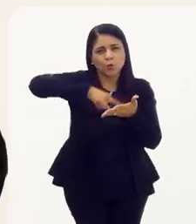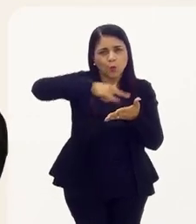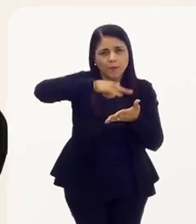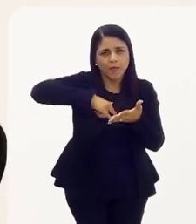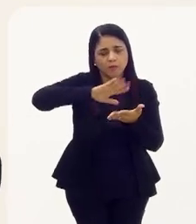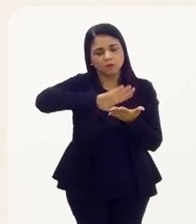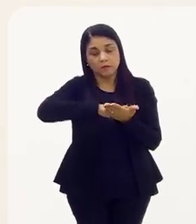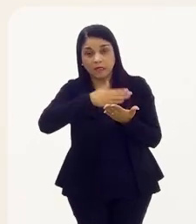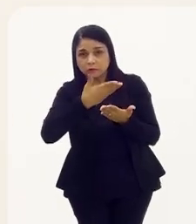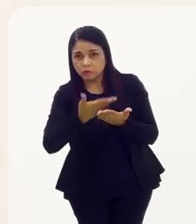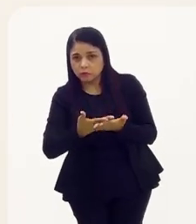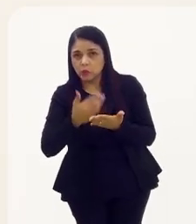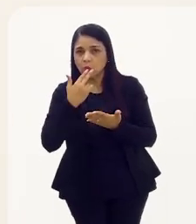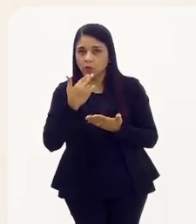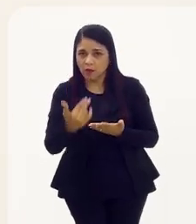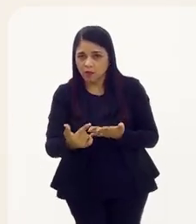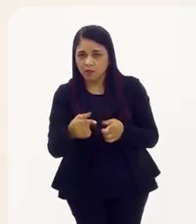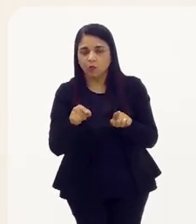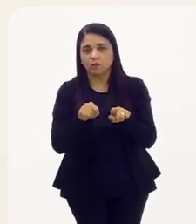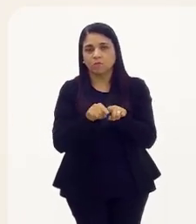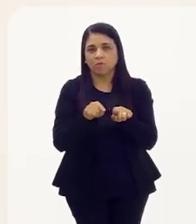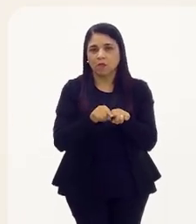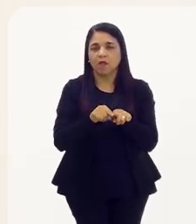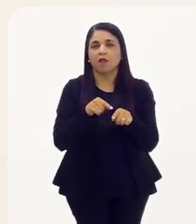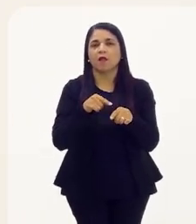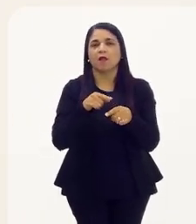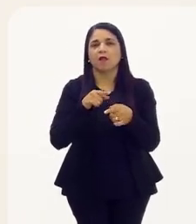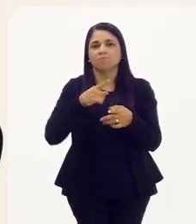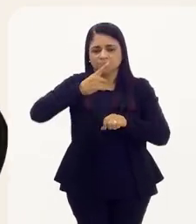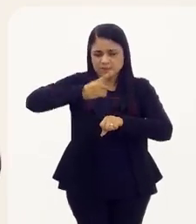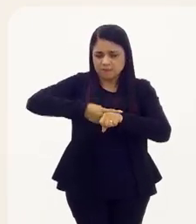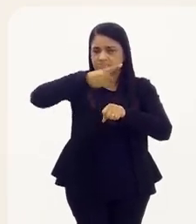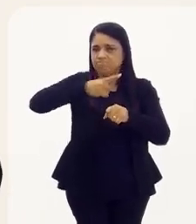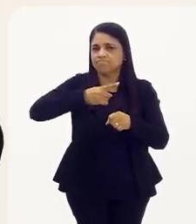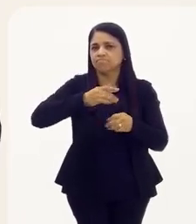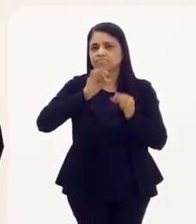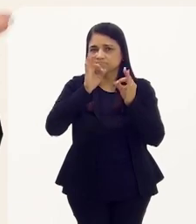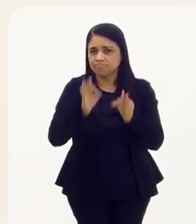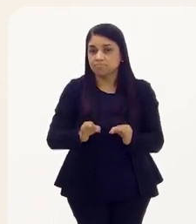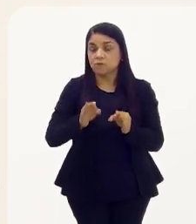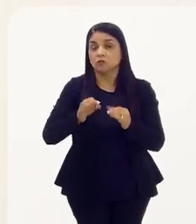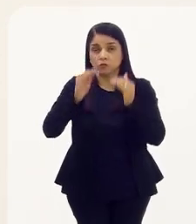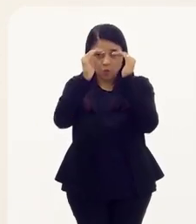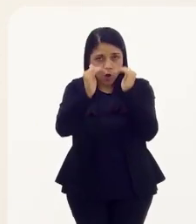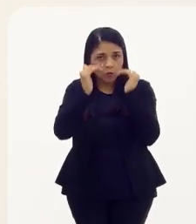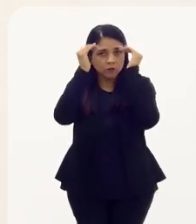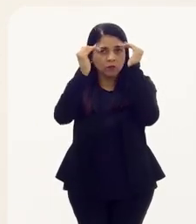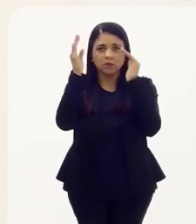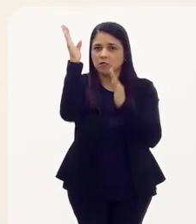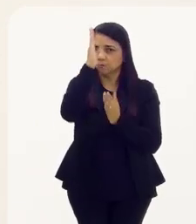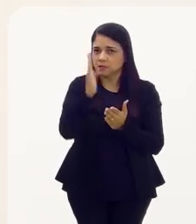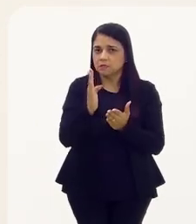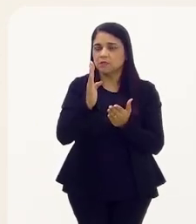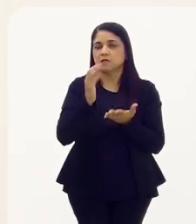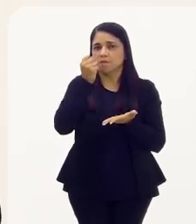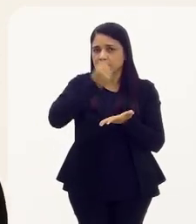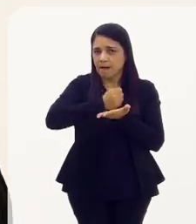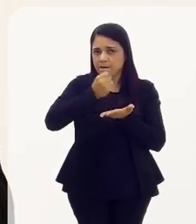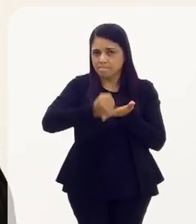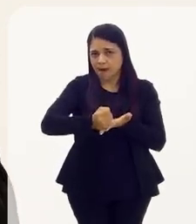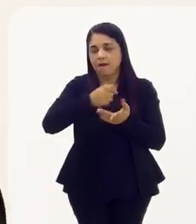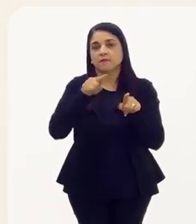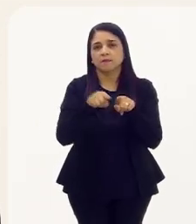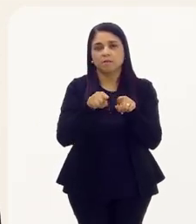daquele documento, a tradução para o idioma daquele país, a certificação de que aquilo realmente é de uma autoridade brasileira,